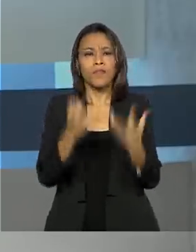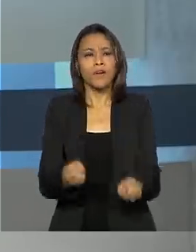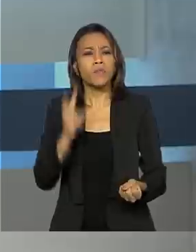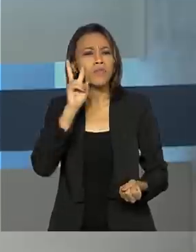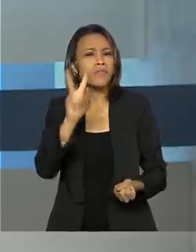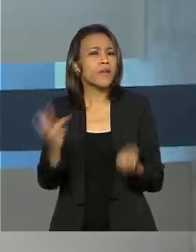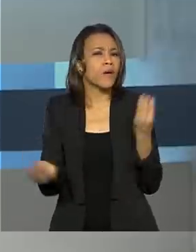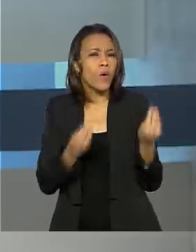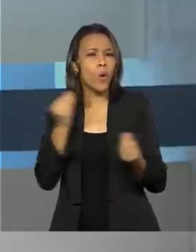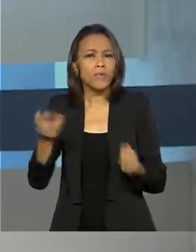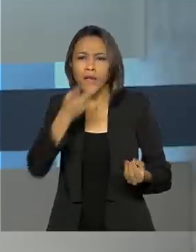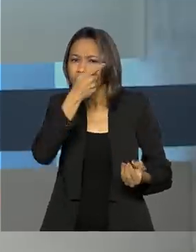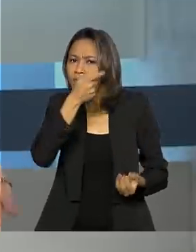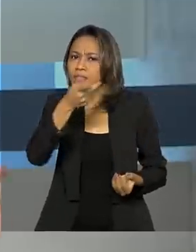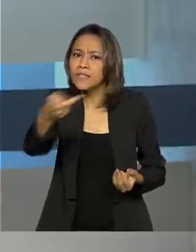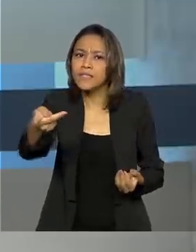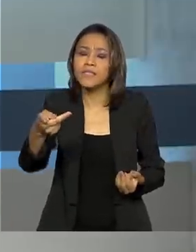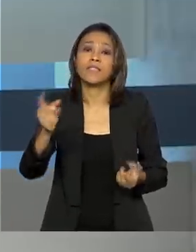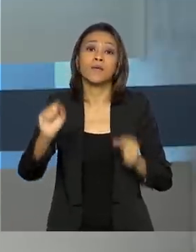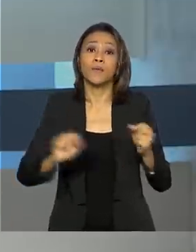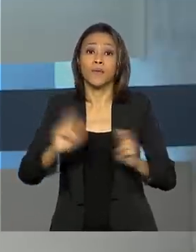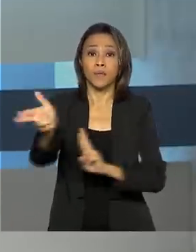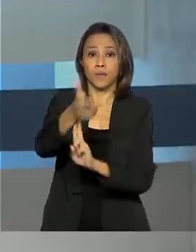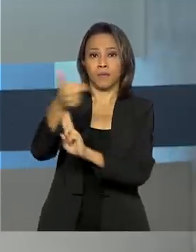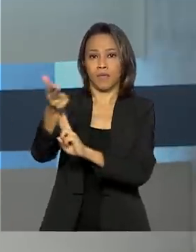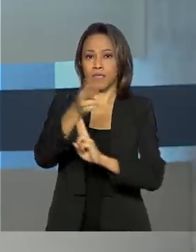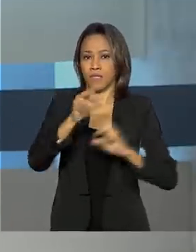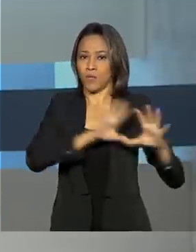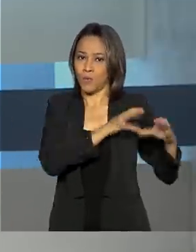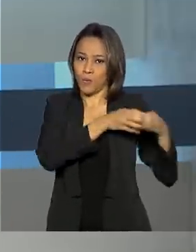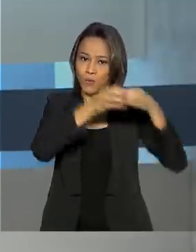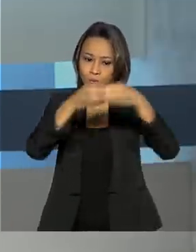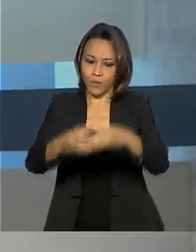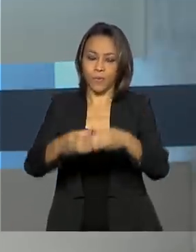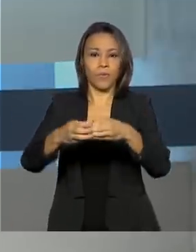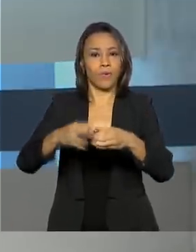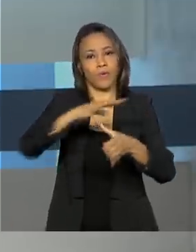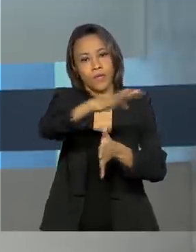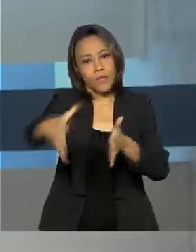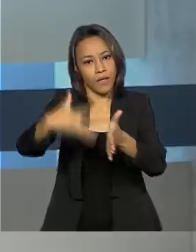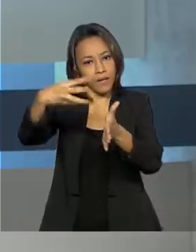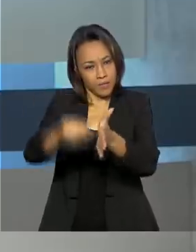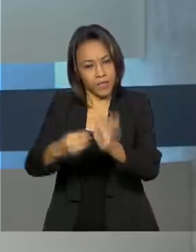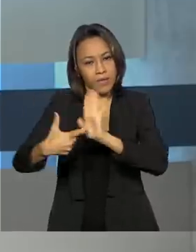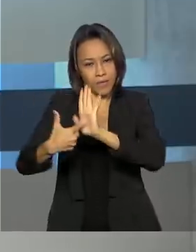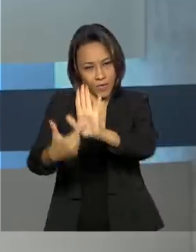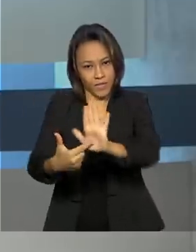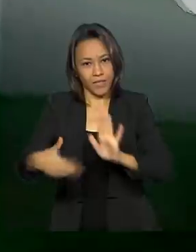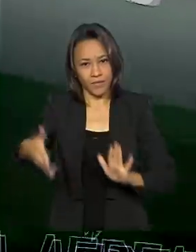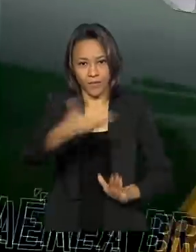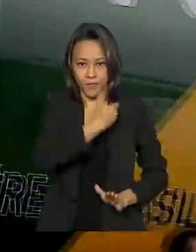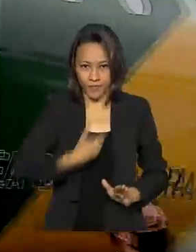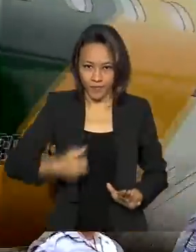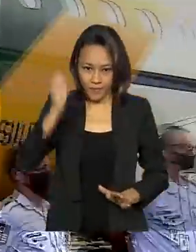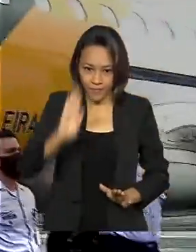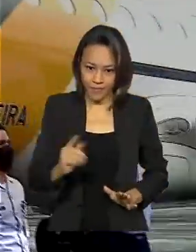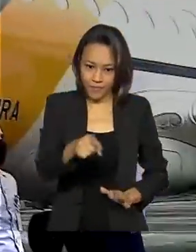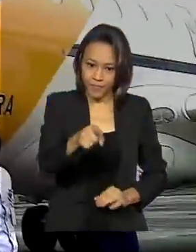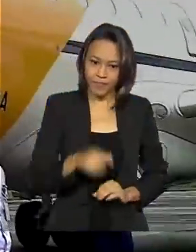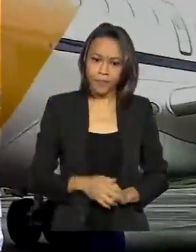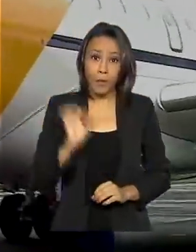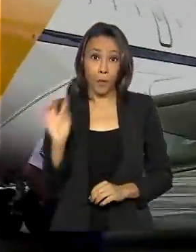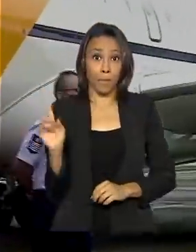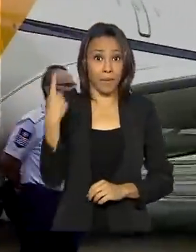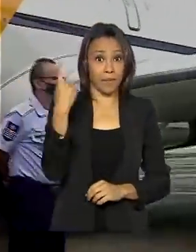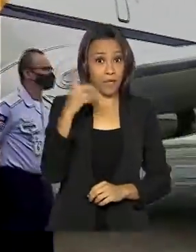está sendo a visita dos embaixadores estrangeiros à Amazônia. O governo brasileiro apresenta a região a eles. No primeiro